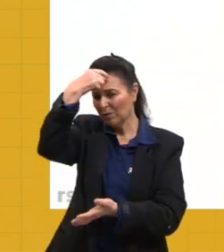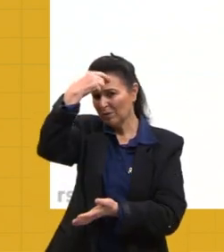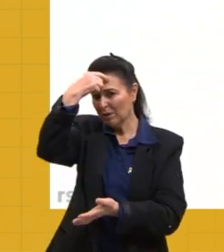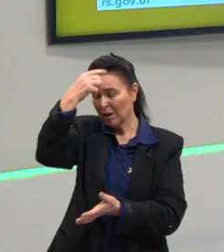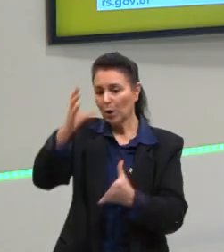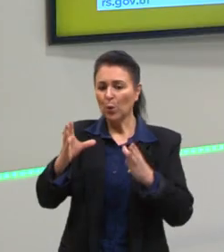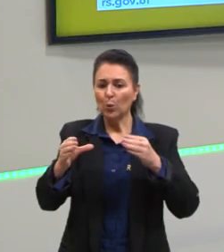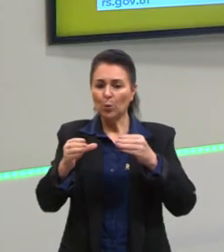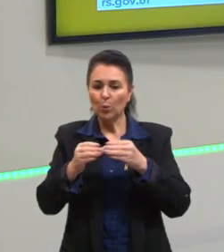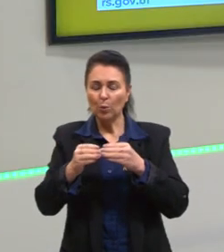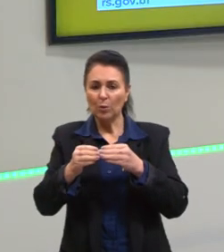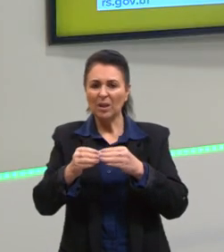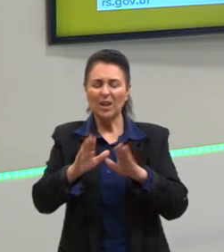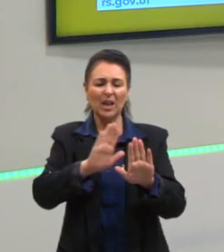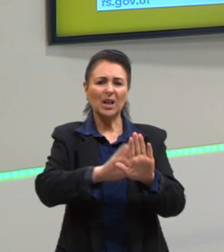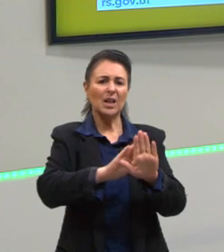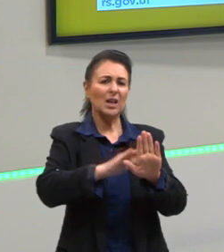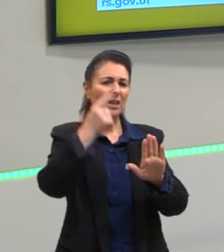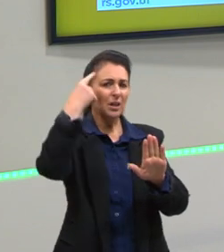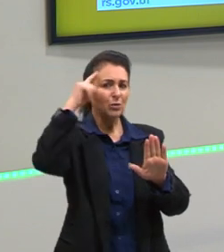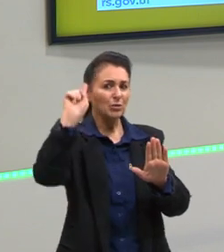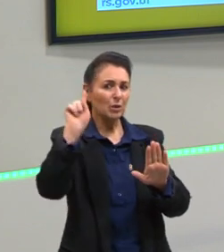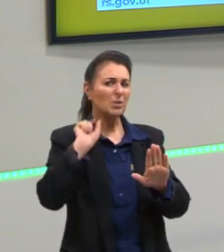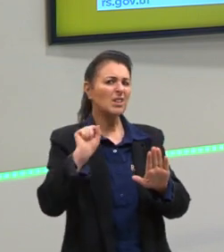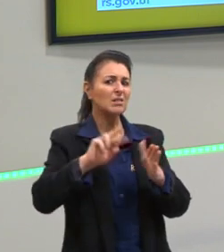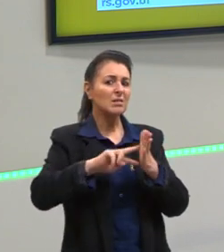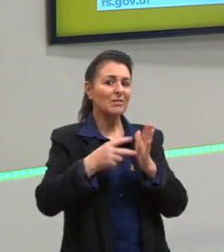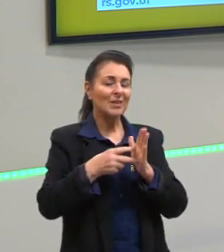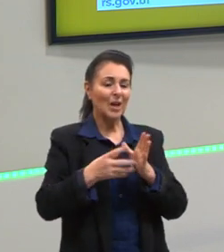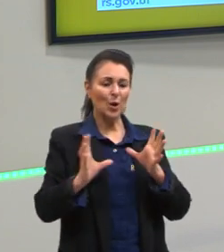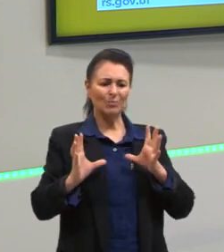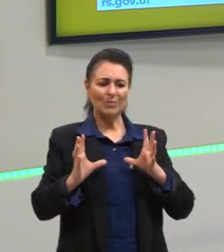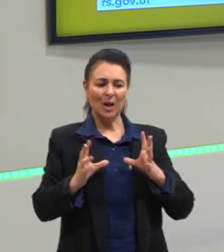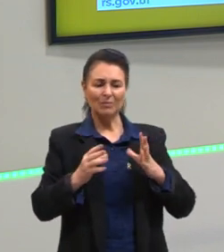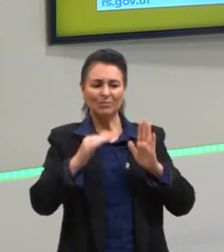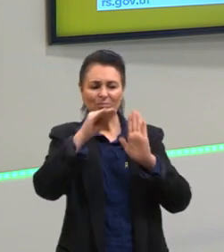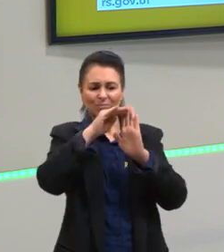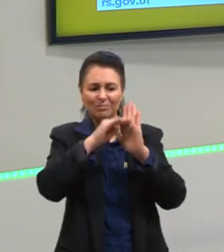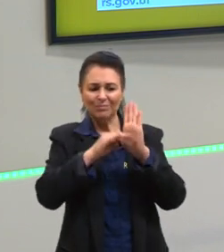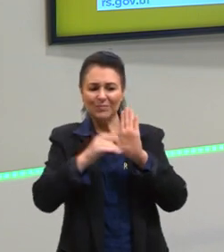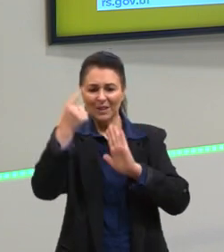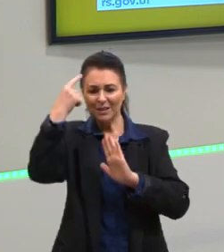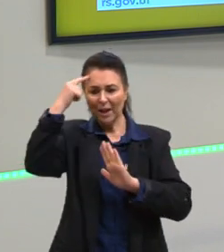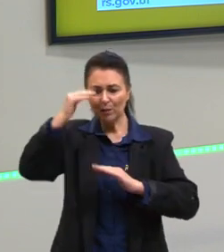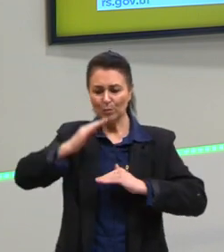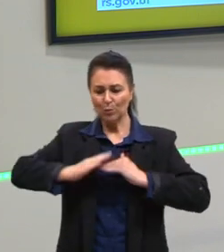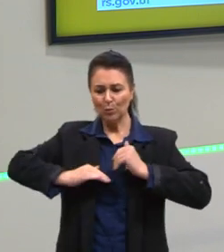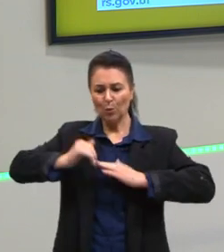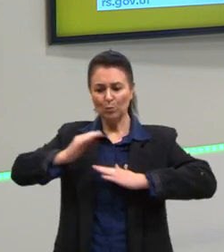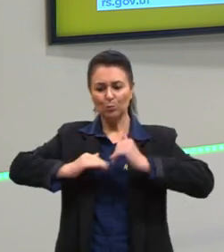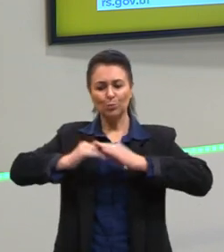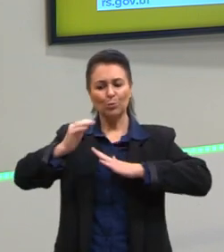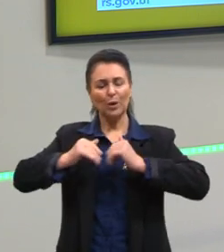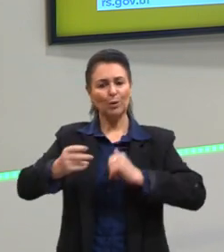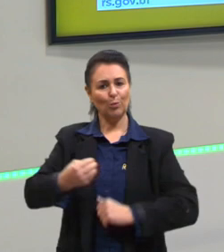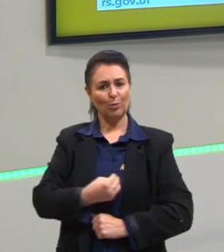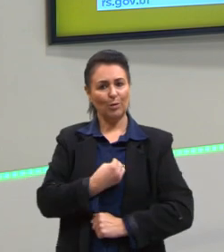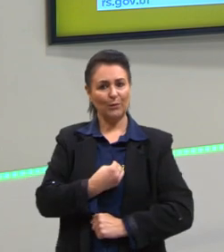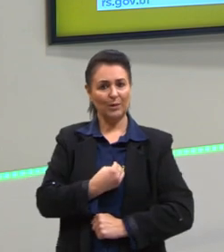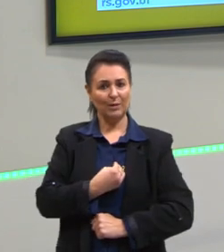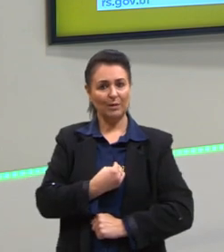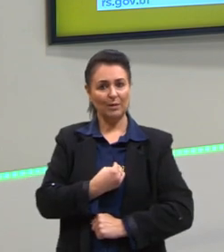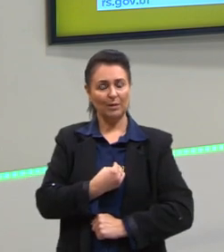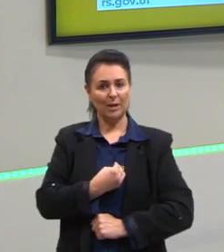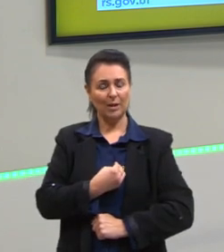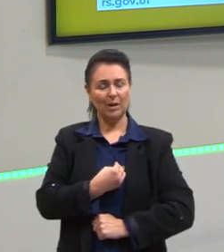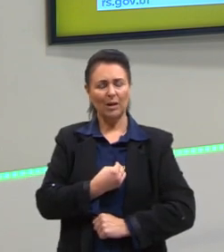de ideias, um conjunto de ideias que nós construímos na nossa vida, que nós vamos construindo. E muitas vezes elas podem ser